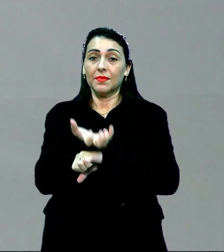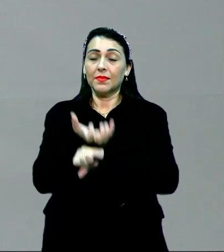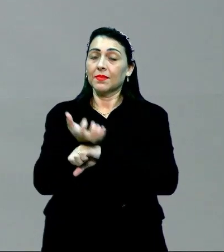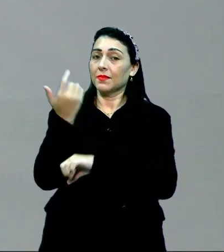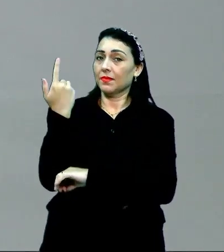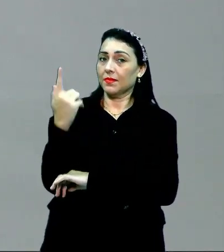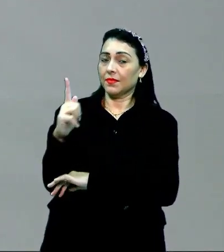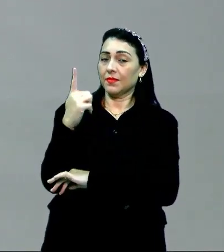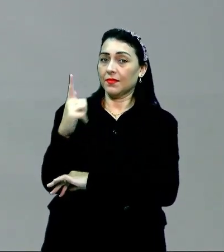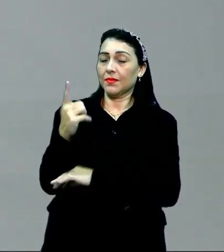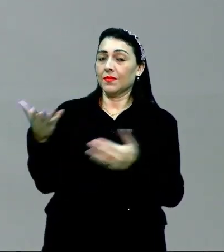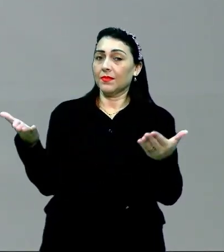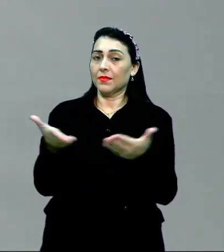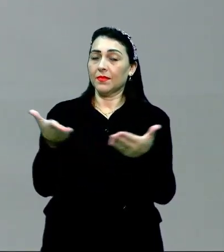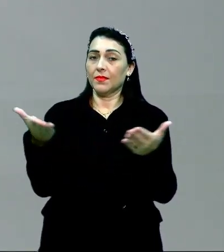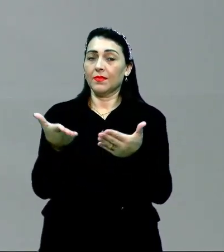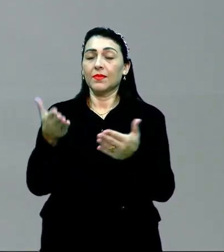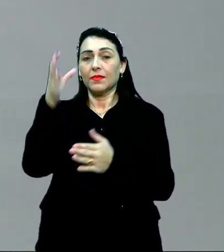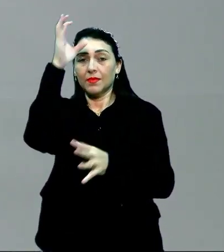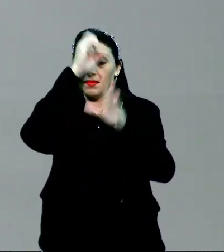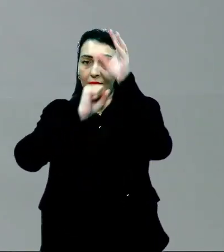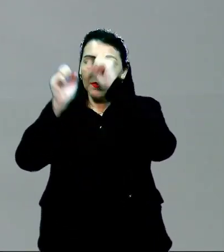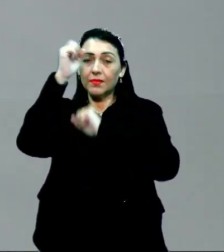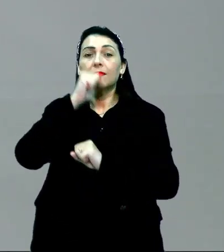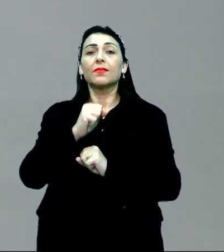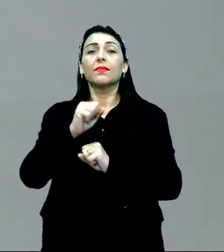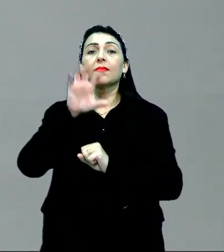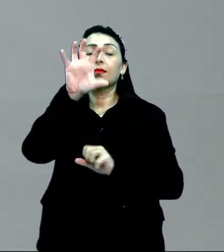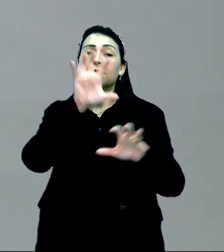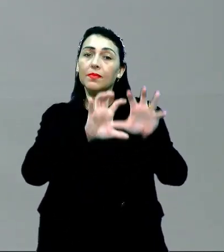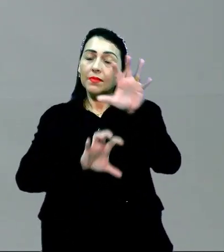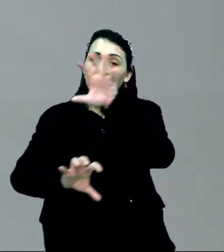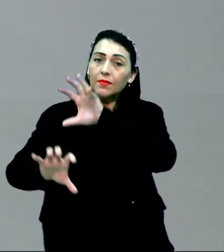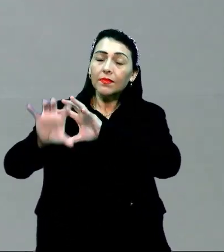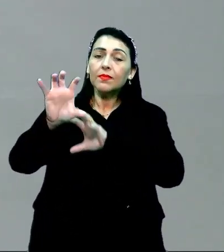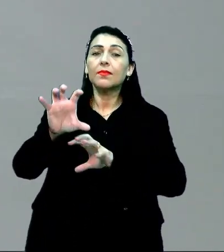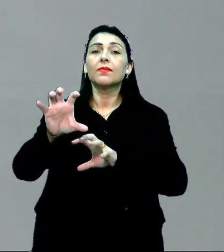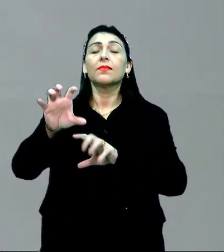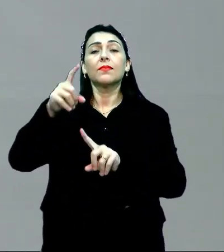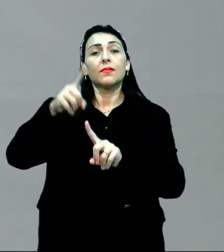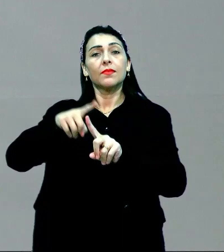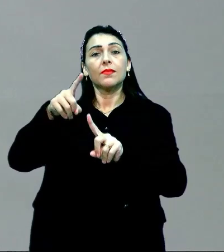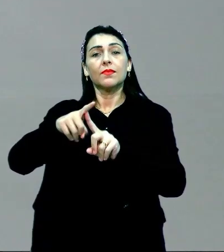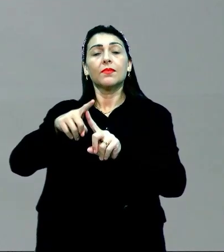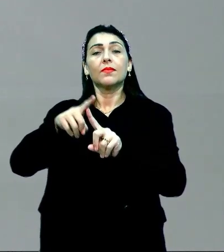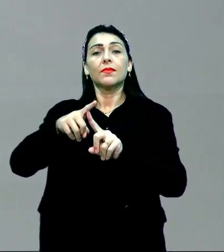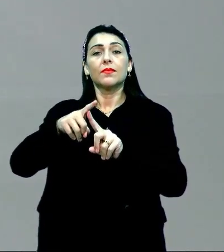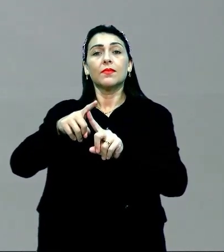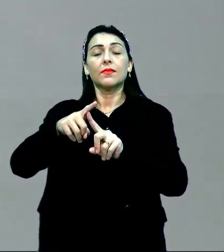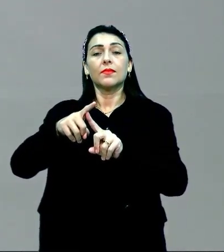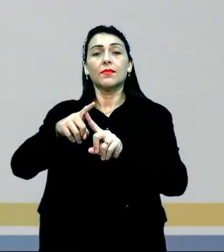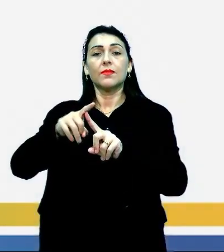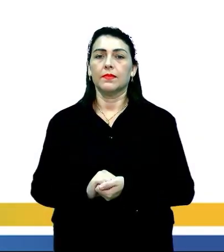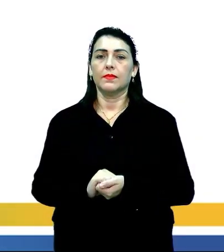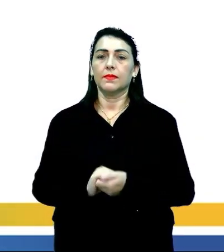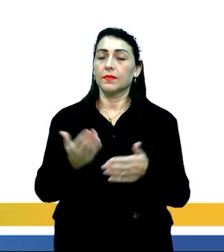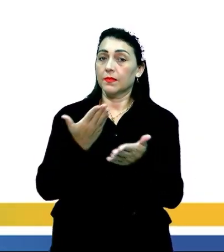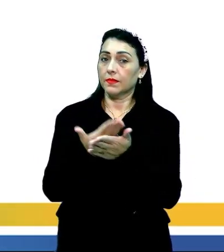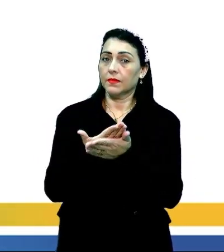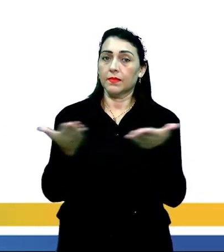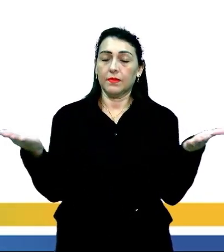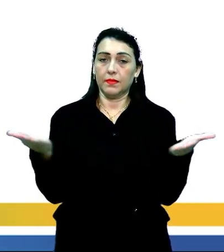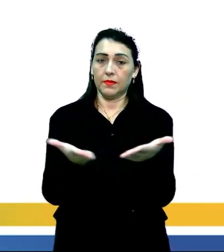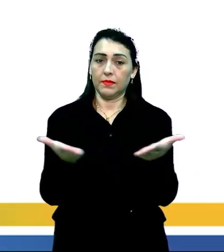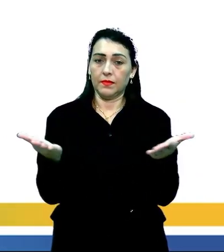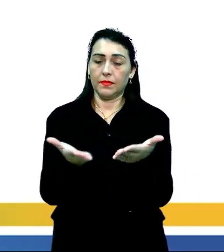de Geografia e hoje nós vamos aprender sobre os domínios morfoclimáticos. Então vamos à aula. A nossa